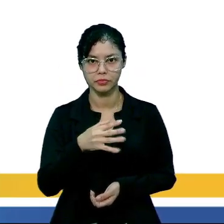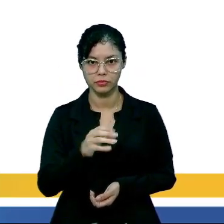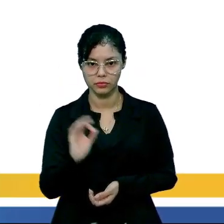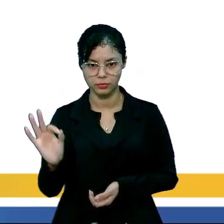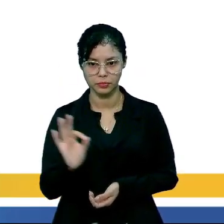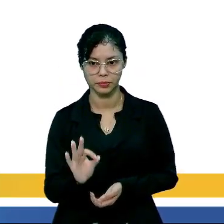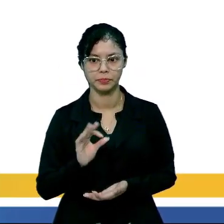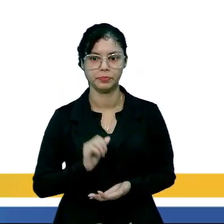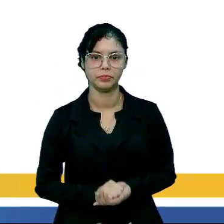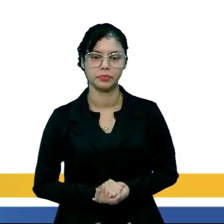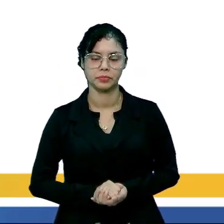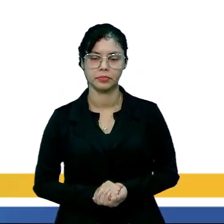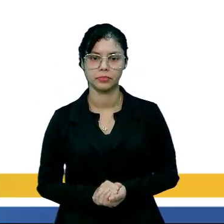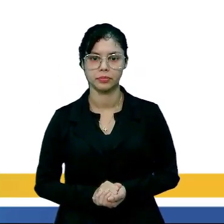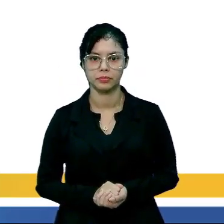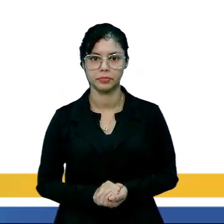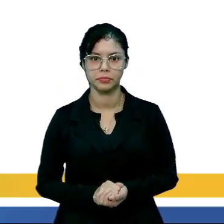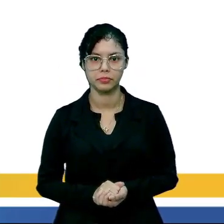70%.